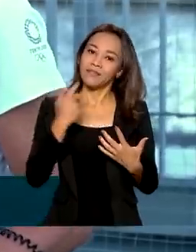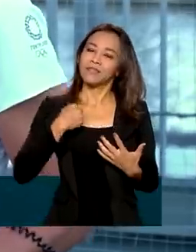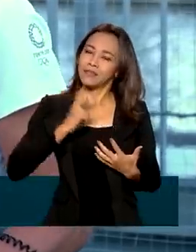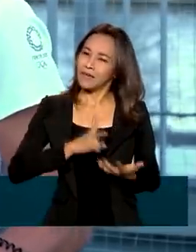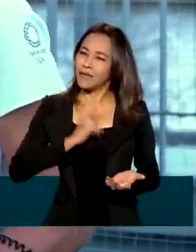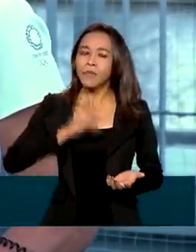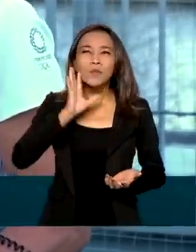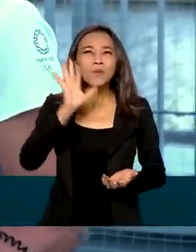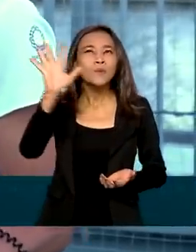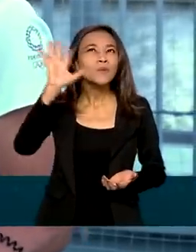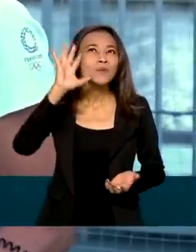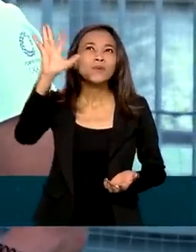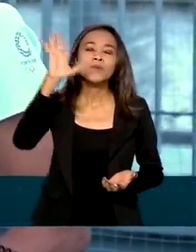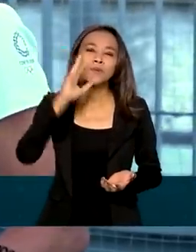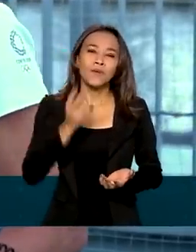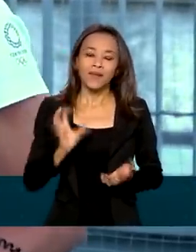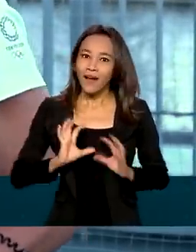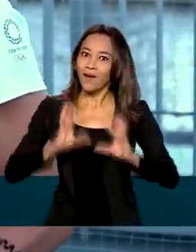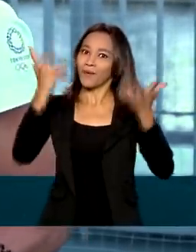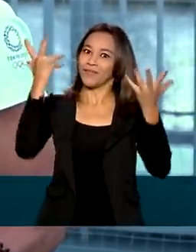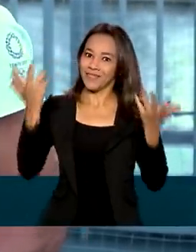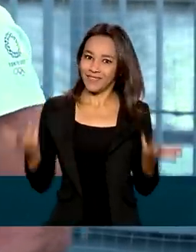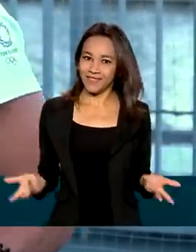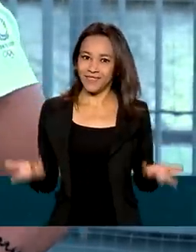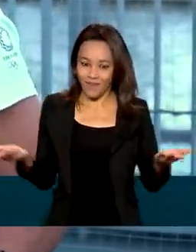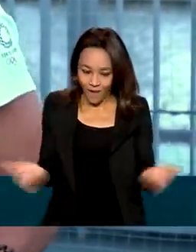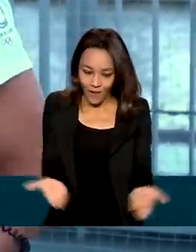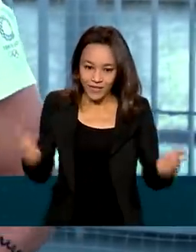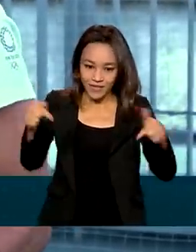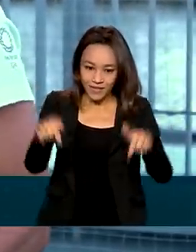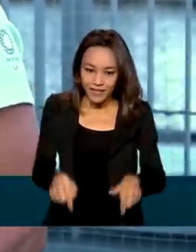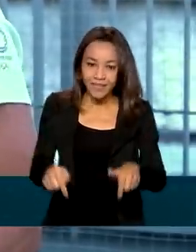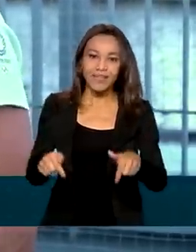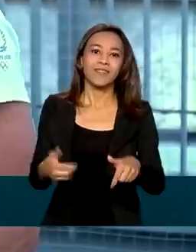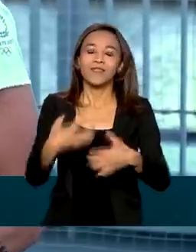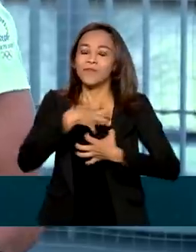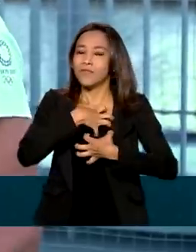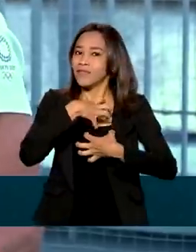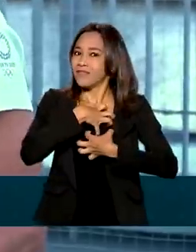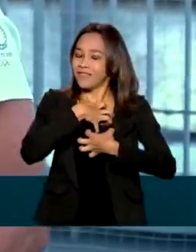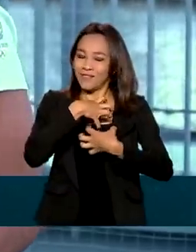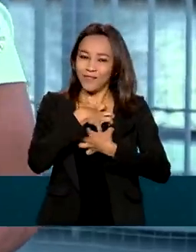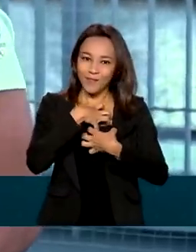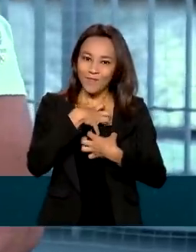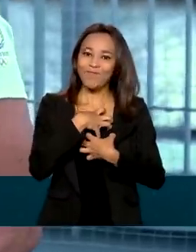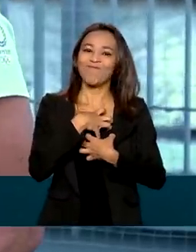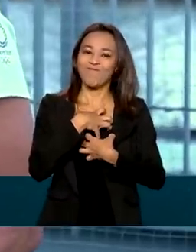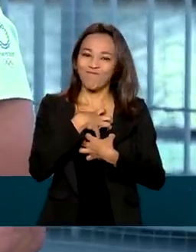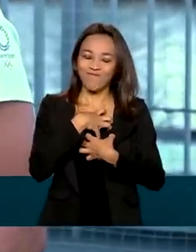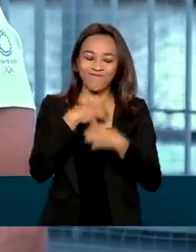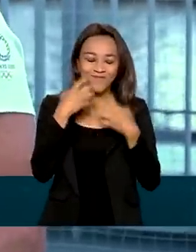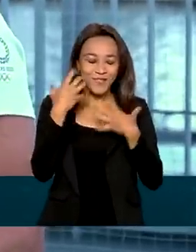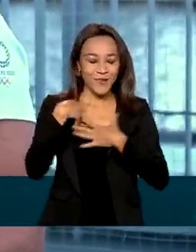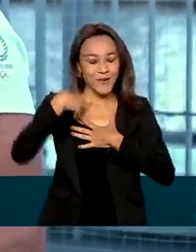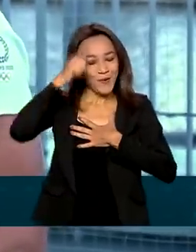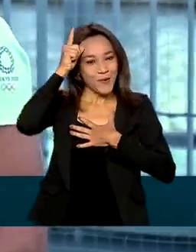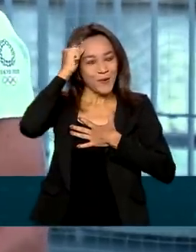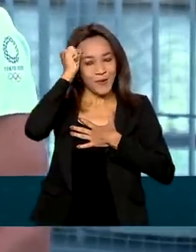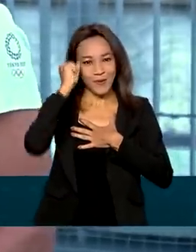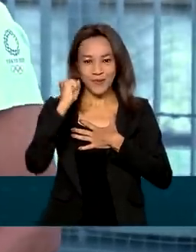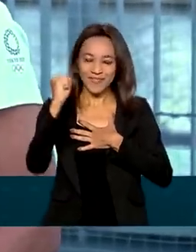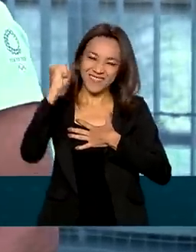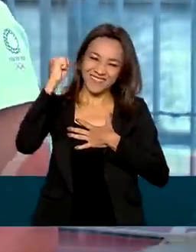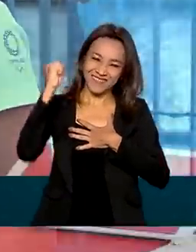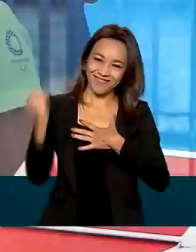sonhou e aconteceu, sabe? Estar aqui agora, eu me sinto completamente realizada e